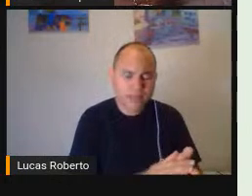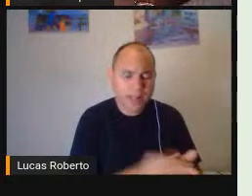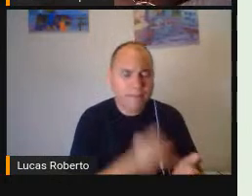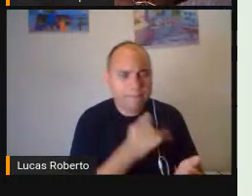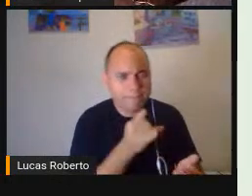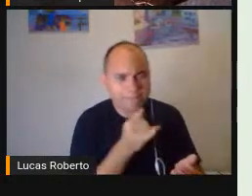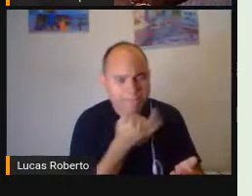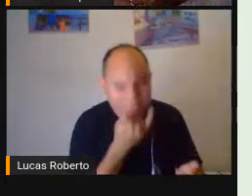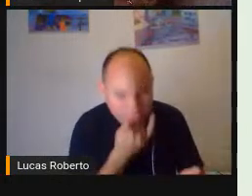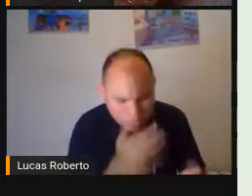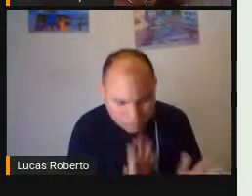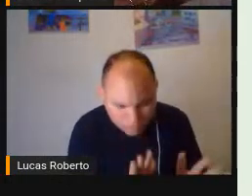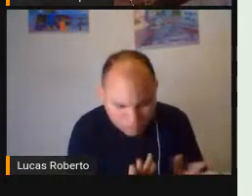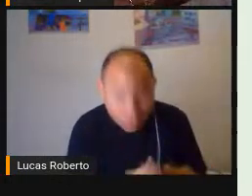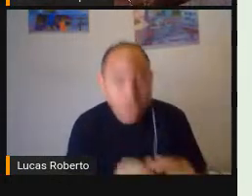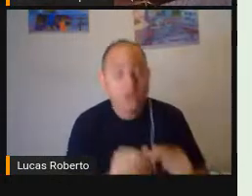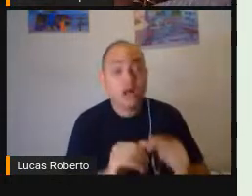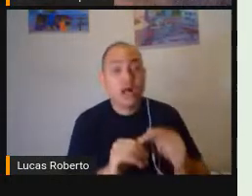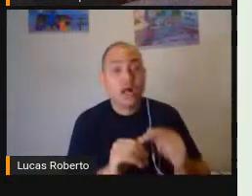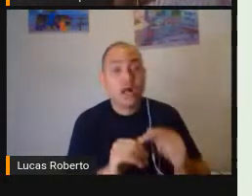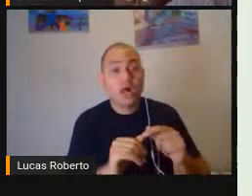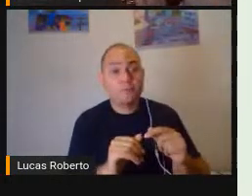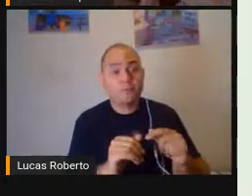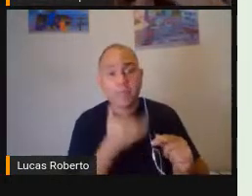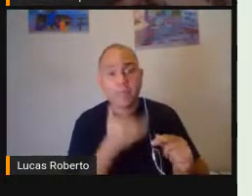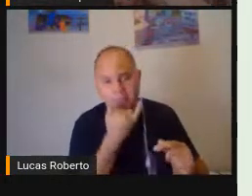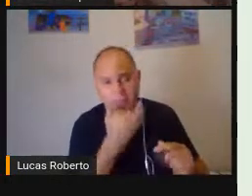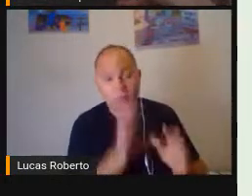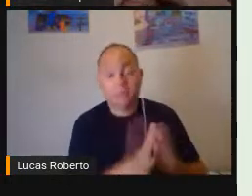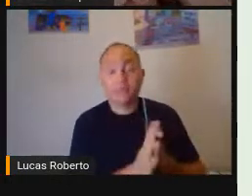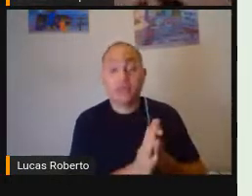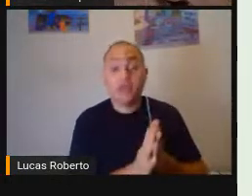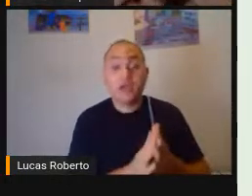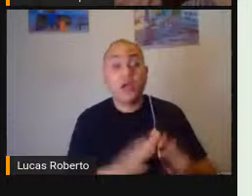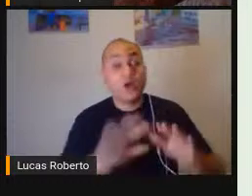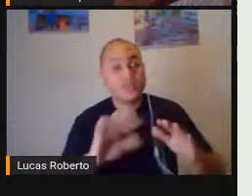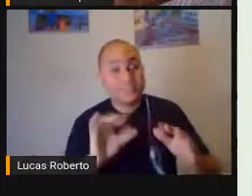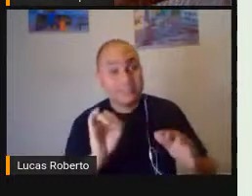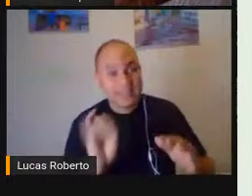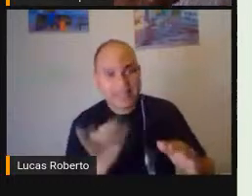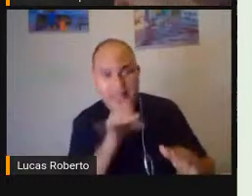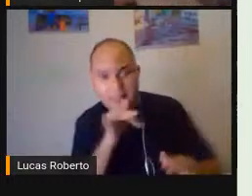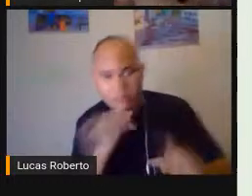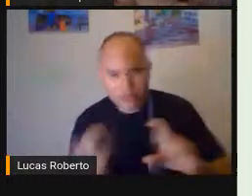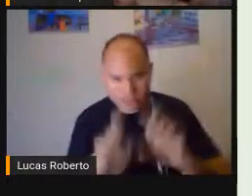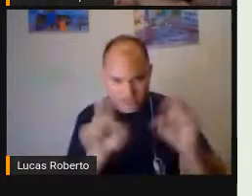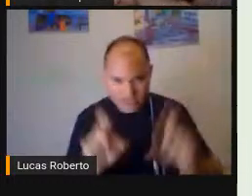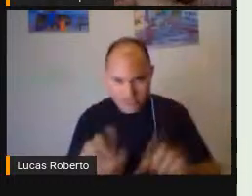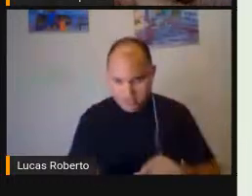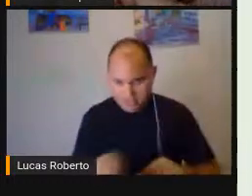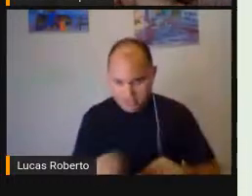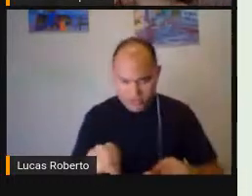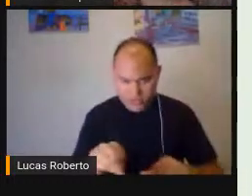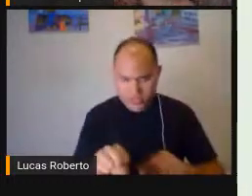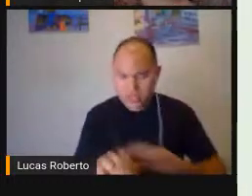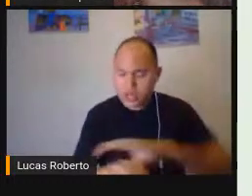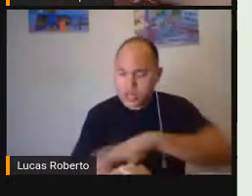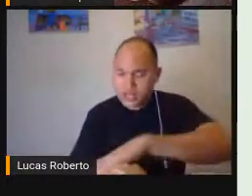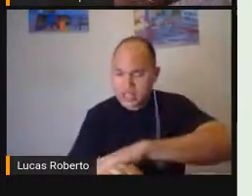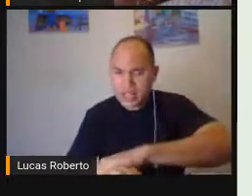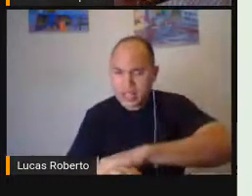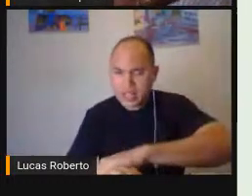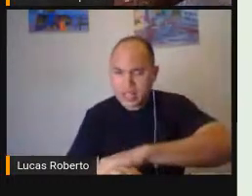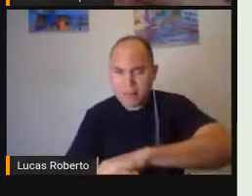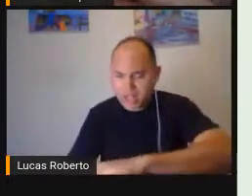mouse Ela consegue Movimentar esse instrumento É uma tecnologia assistiva Eu adoro usar Como exemplo Nas aulas também Que